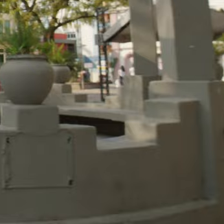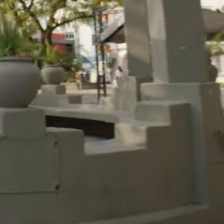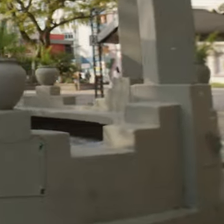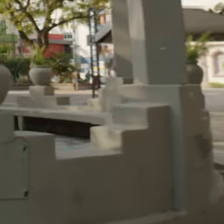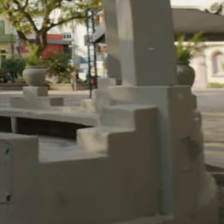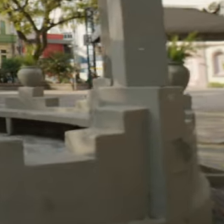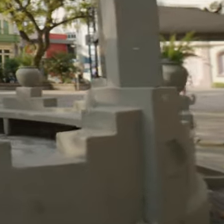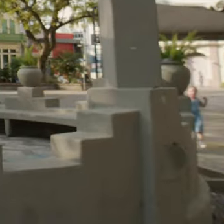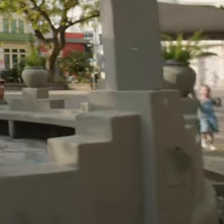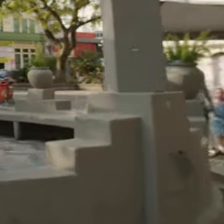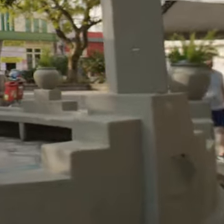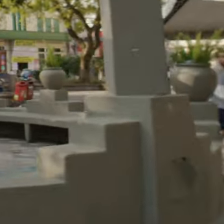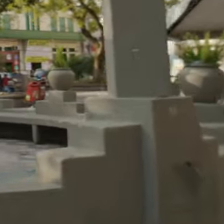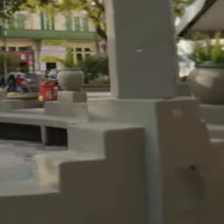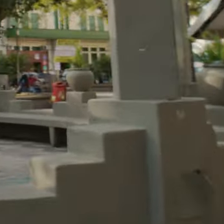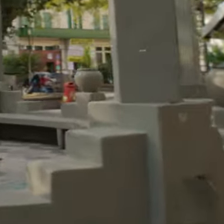Um coreto Em uma praça